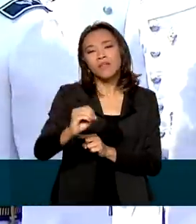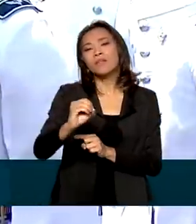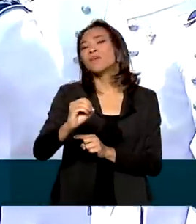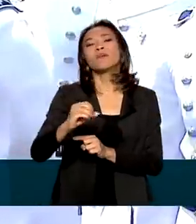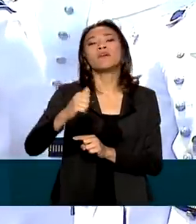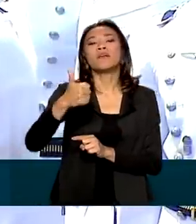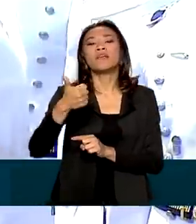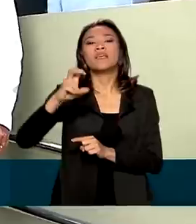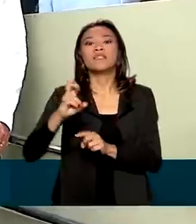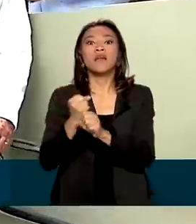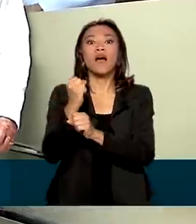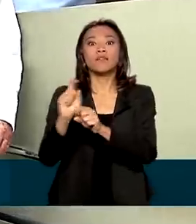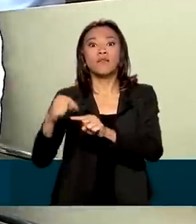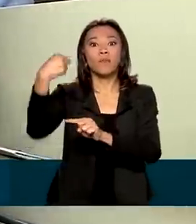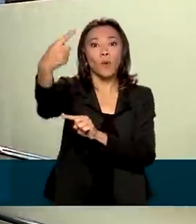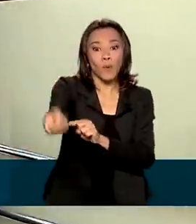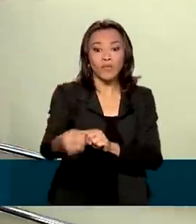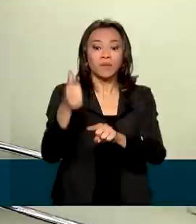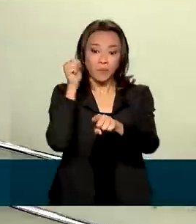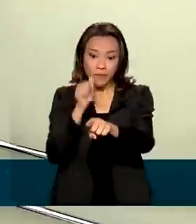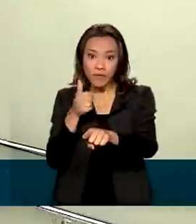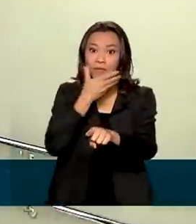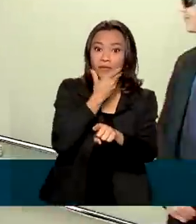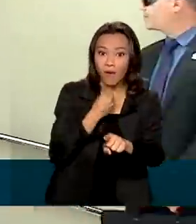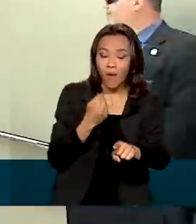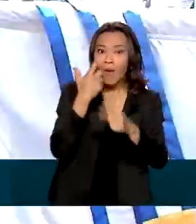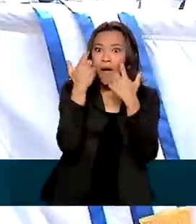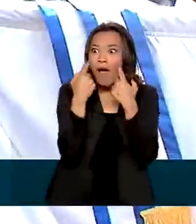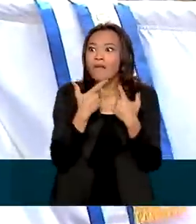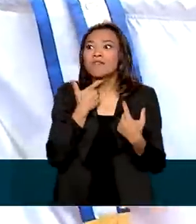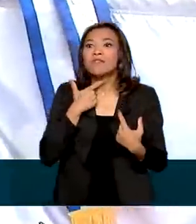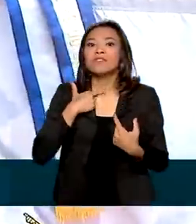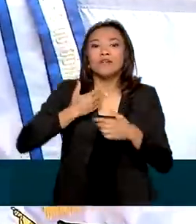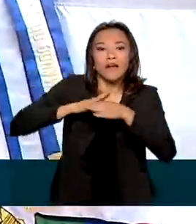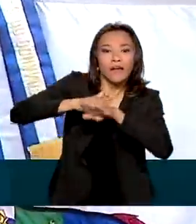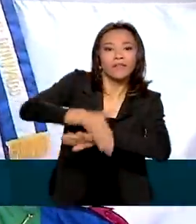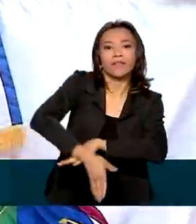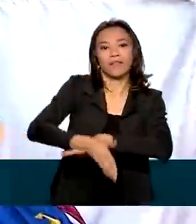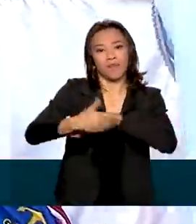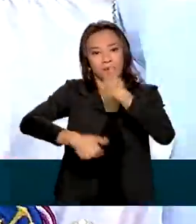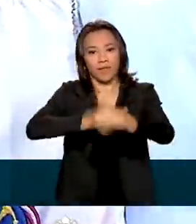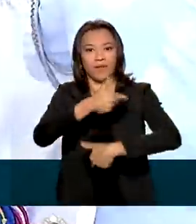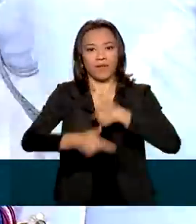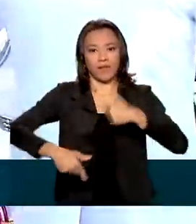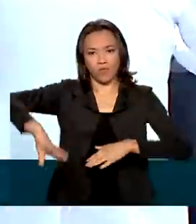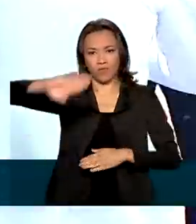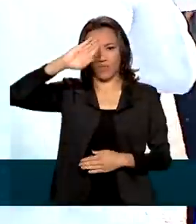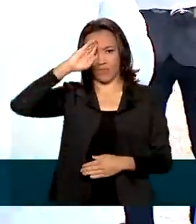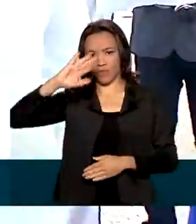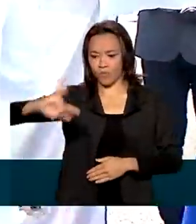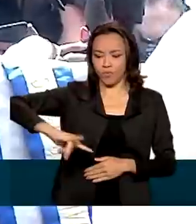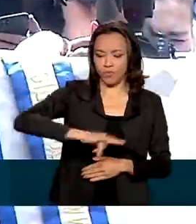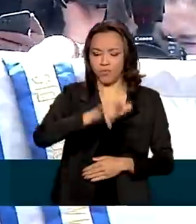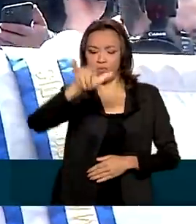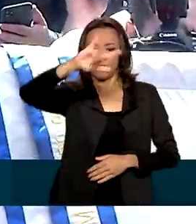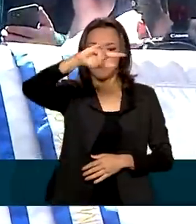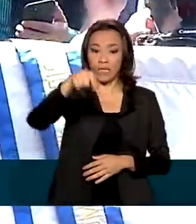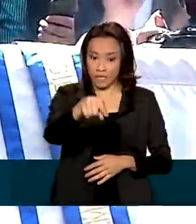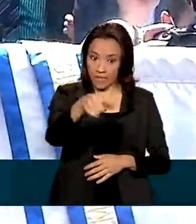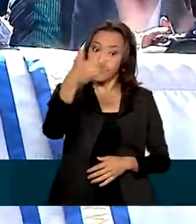homens e mulheres que ingressam na Força Aérea Brasileira. Ainda na cerimônia, o presidente Jair Bolsonaro